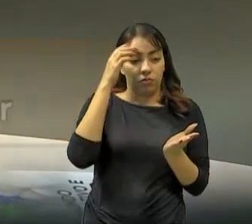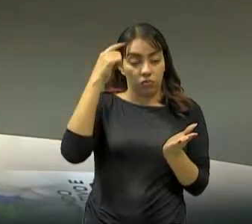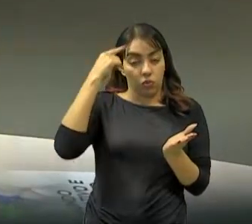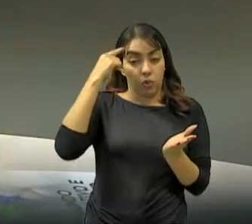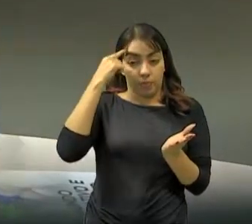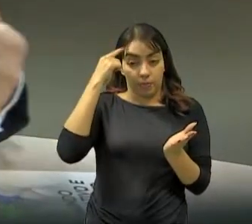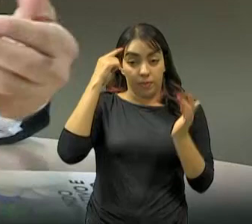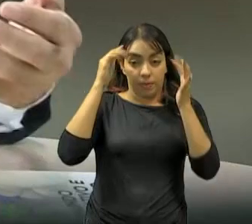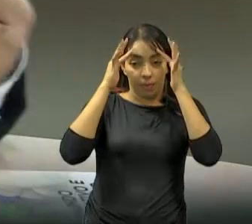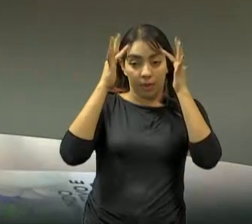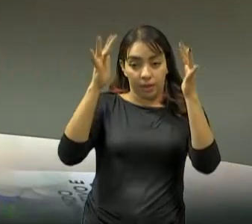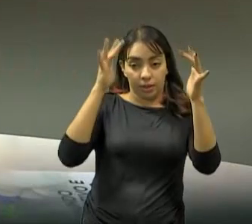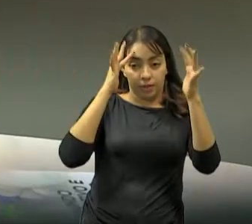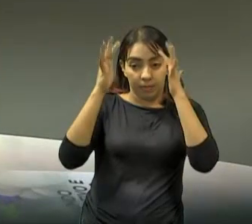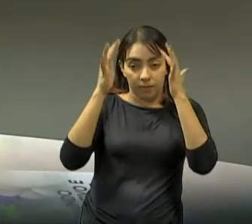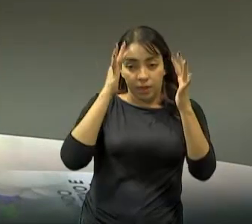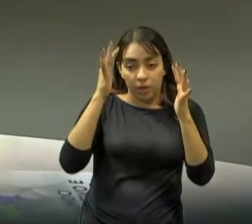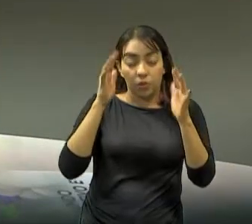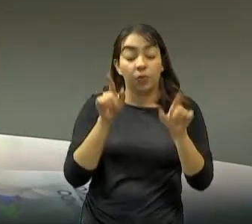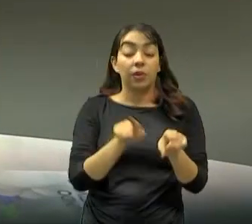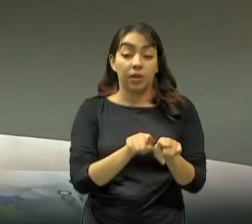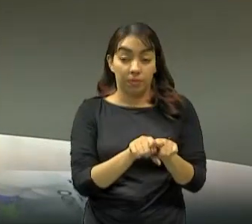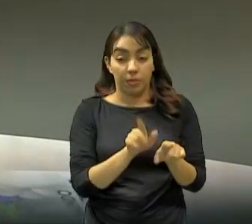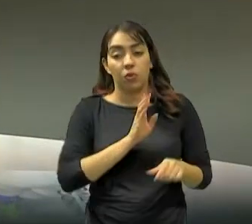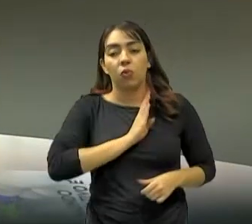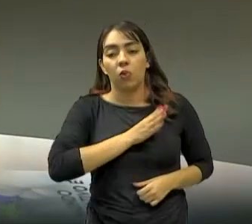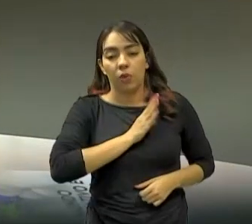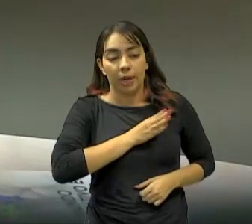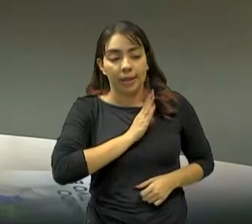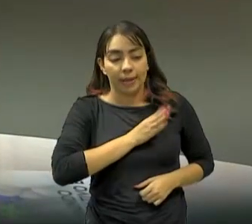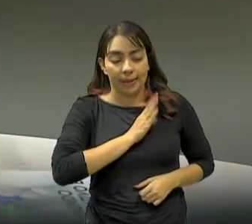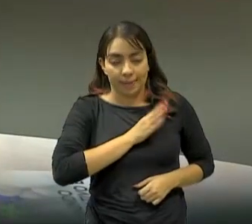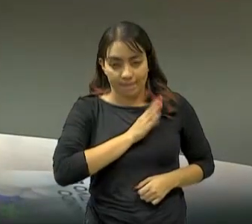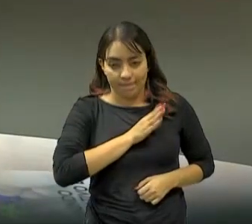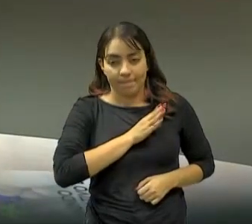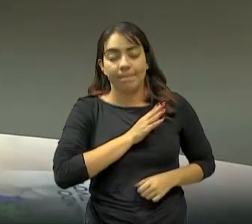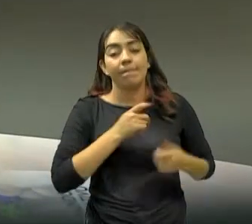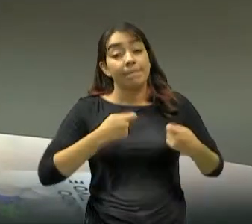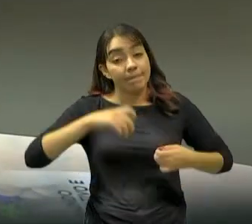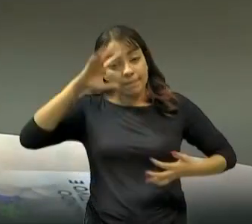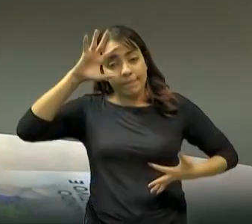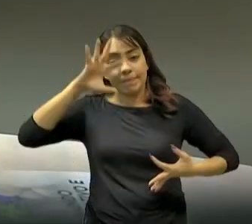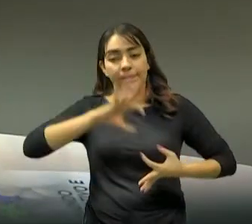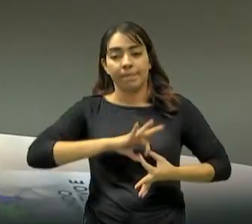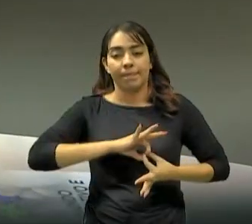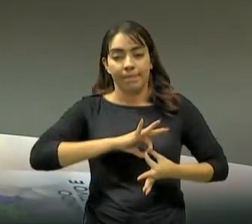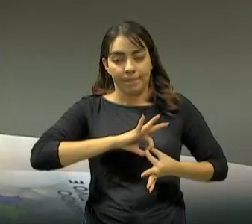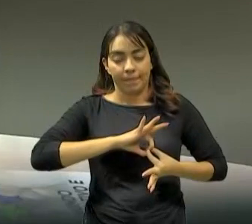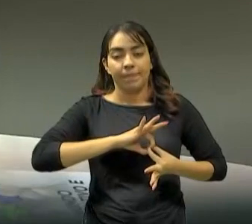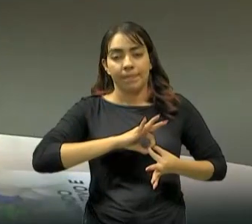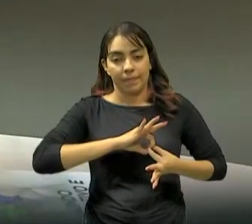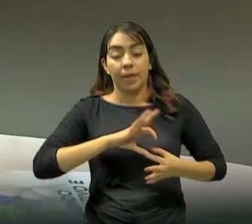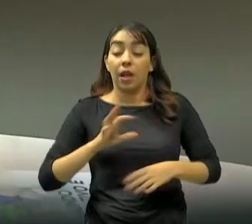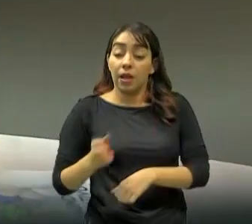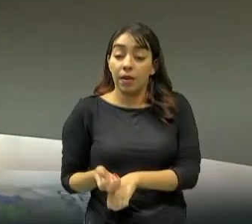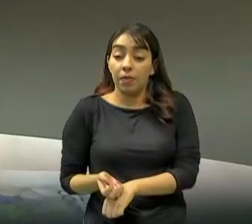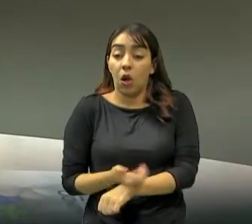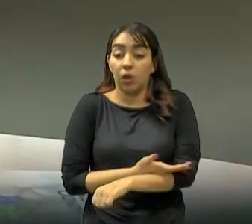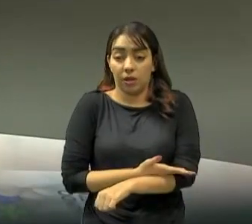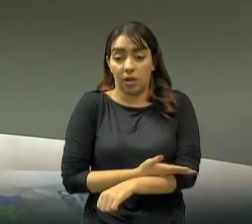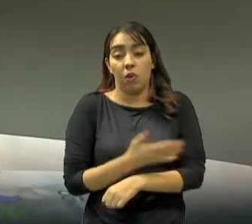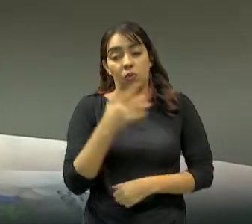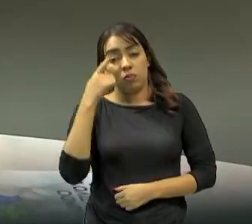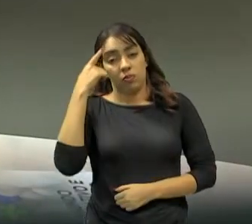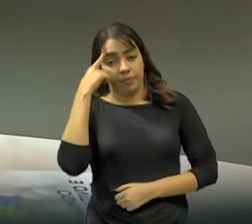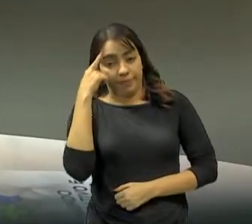coração. Como nós precisamos estar conectados, né, nessas duas maneiras de agir e de estar, para que